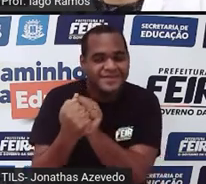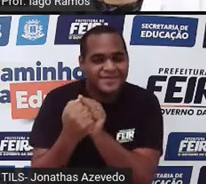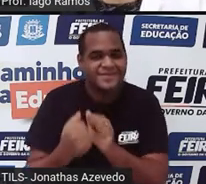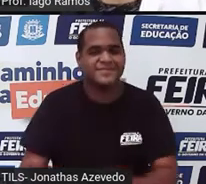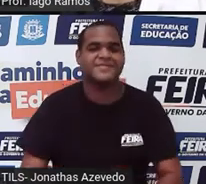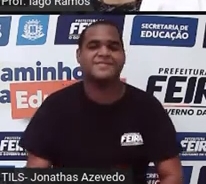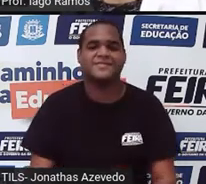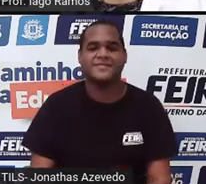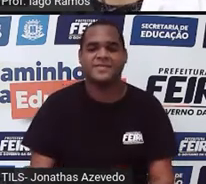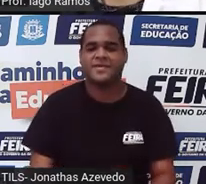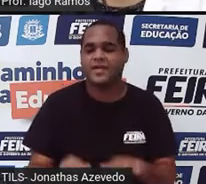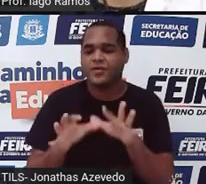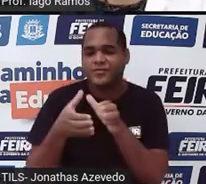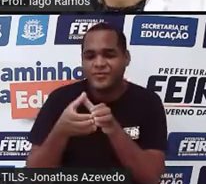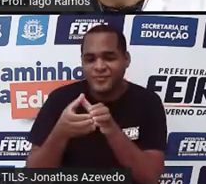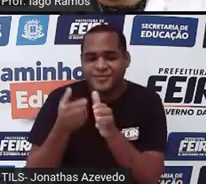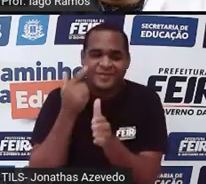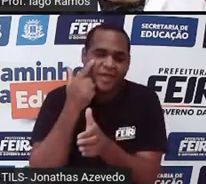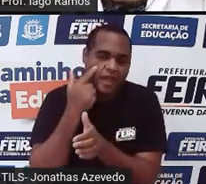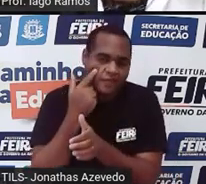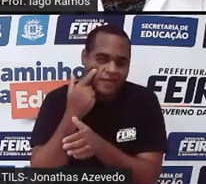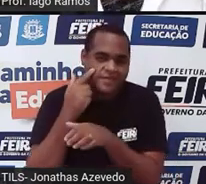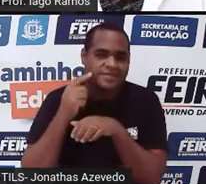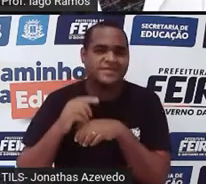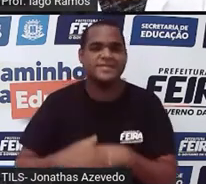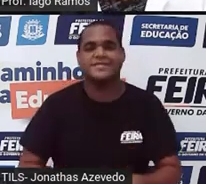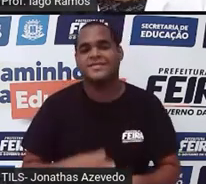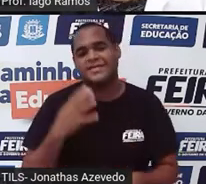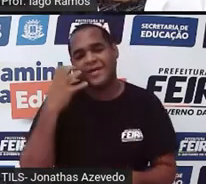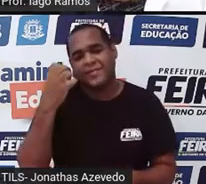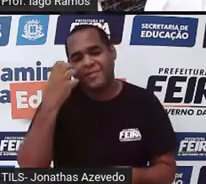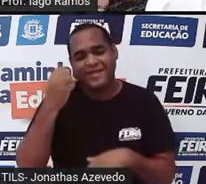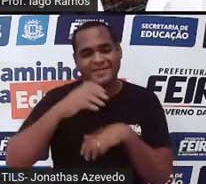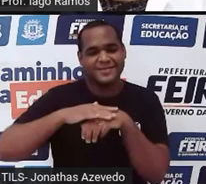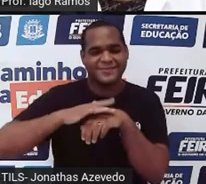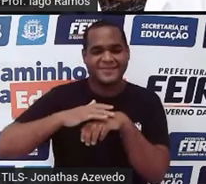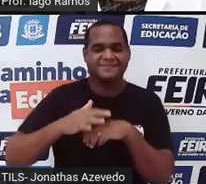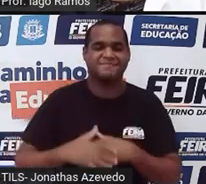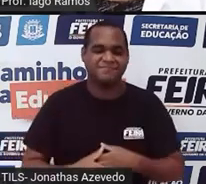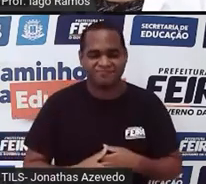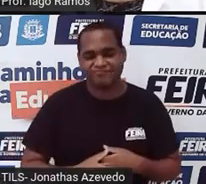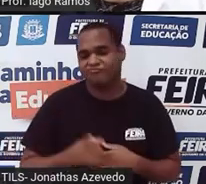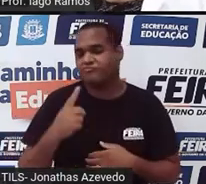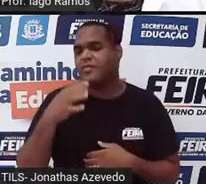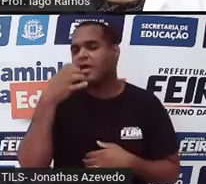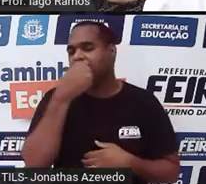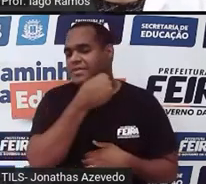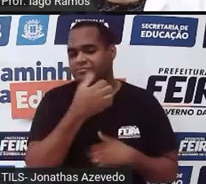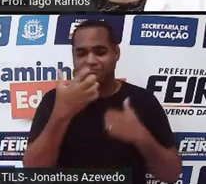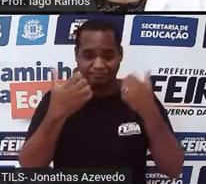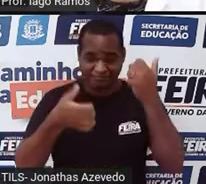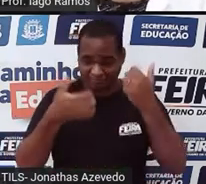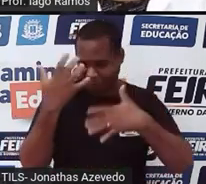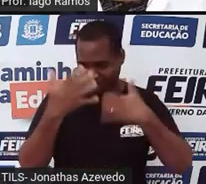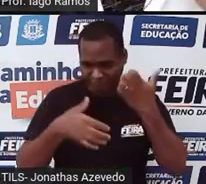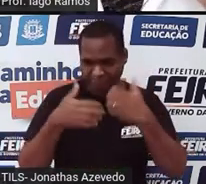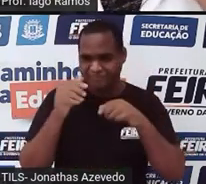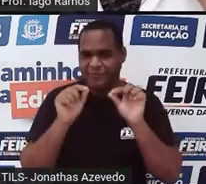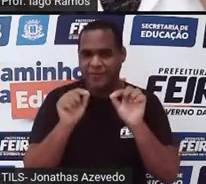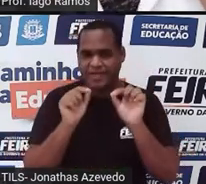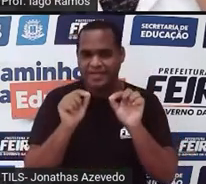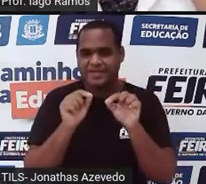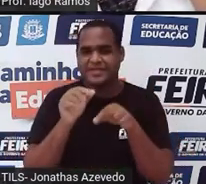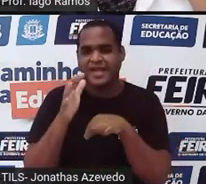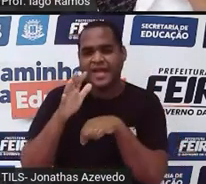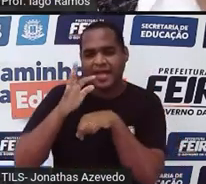Conjunto de 20, tá? O que parece aí, se a gente fala muito rapidamente, fica aparecendo aquele nome,